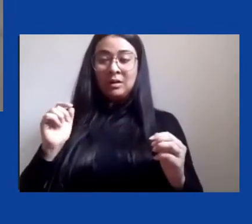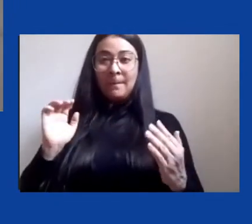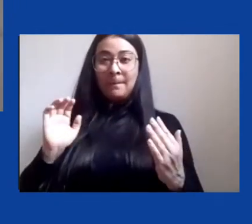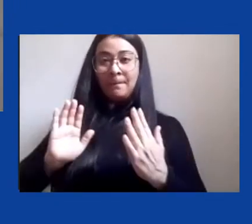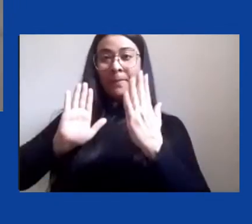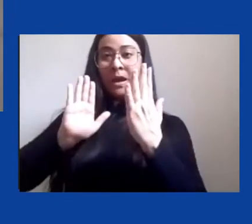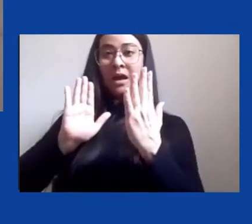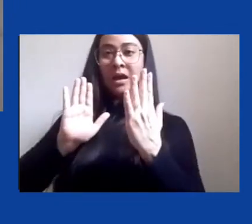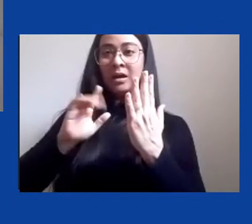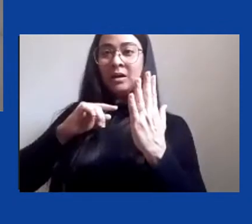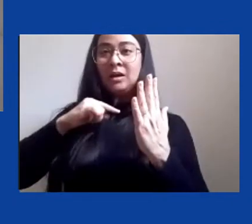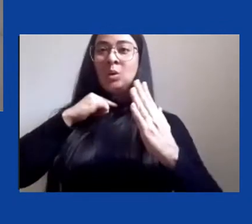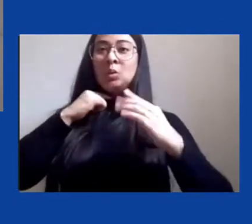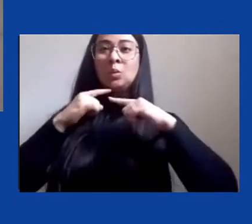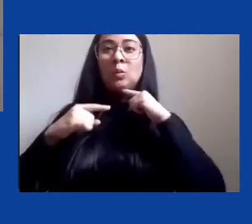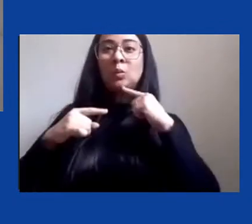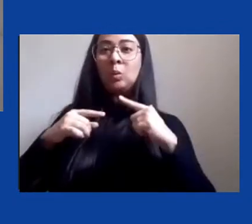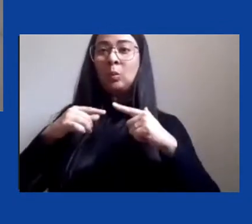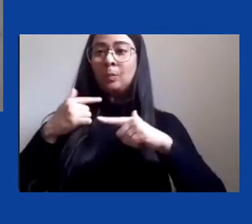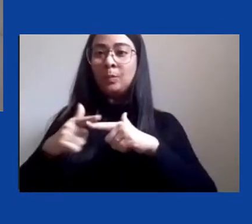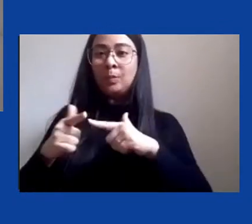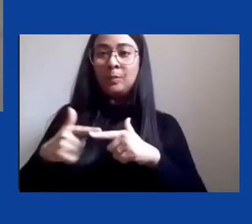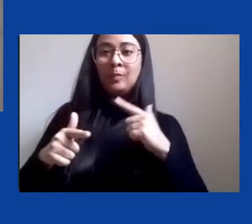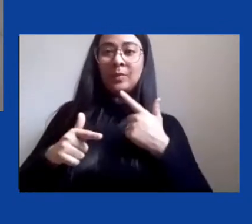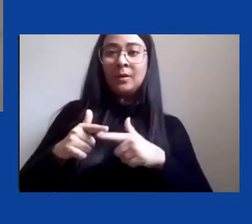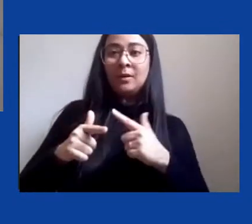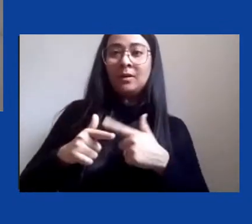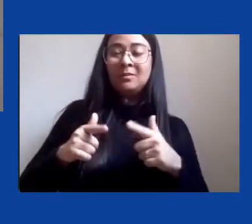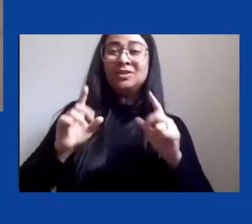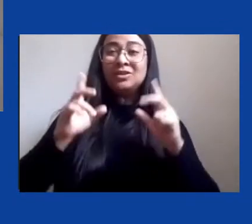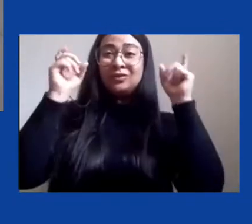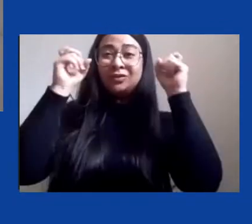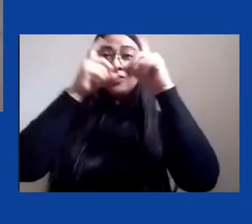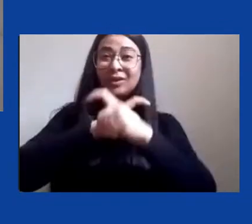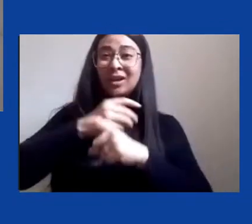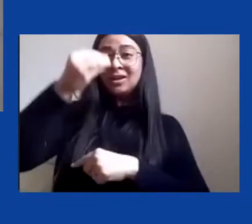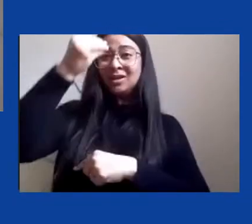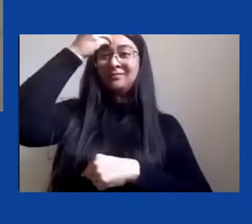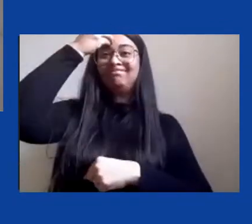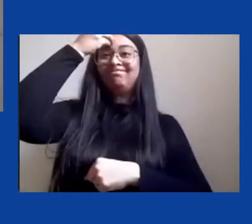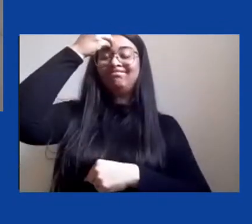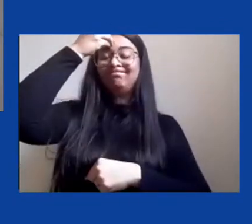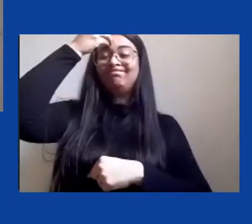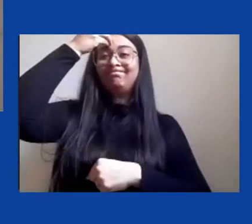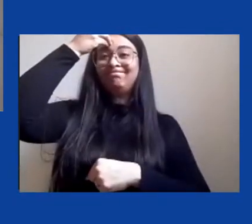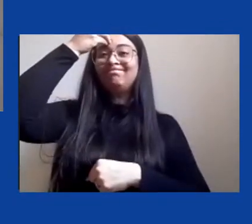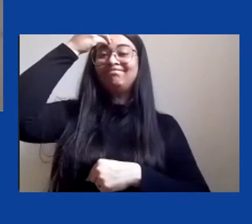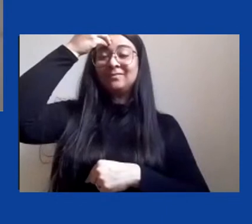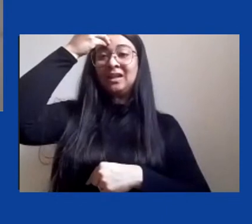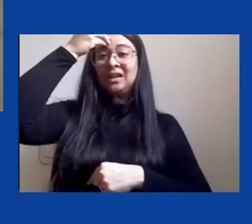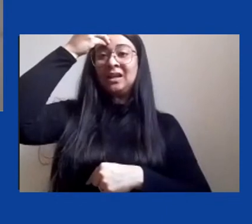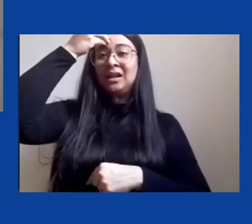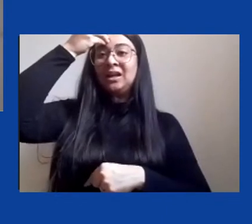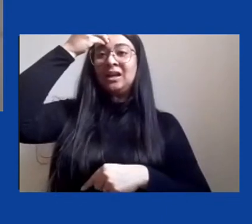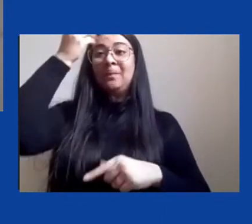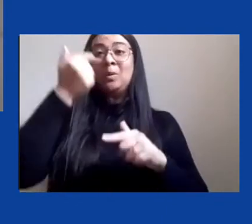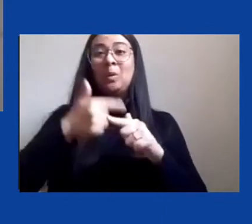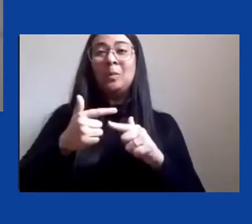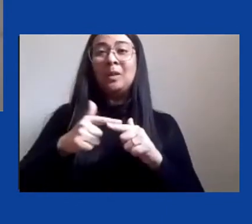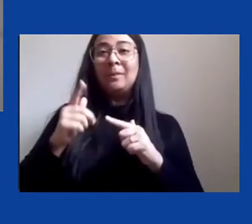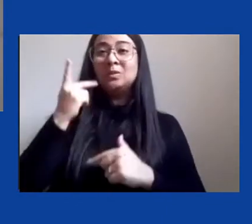difíceis e de compreensão de dilemas políticos que refletem nas nossas vidas.